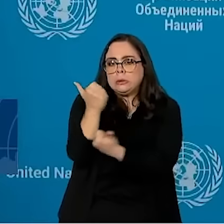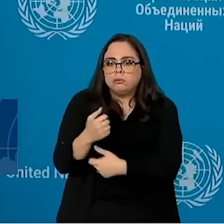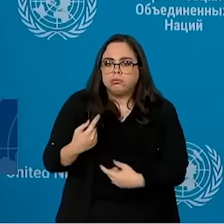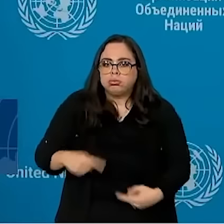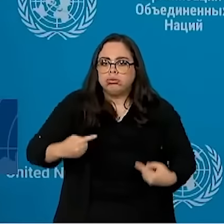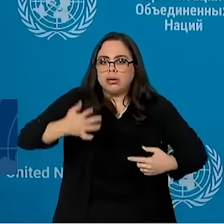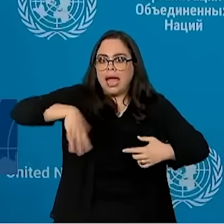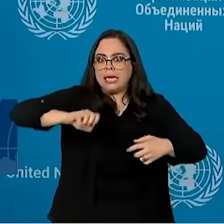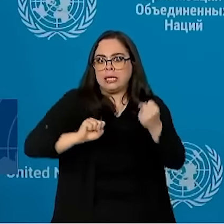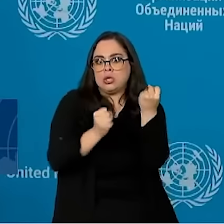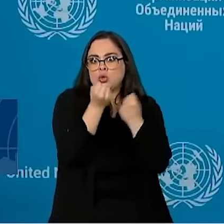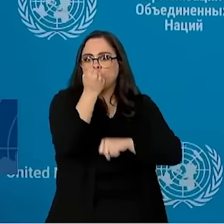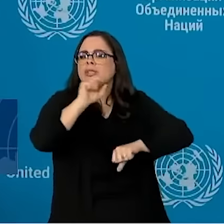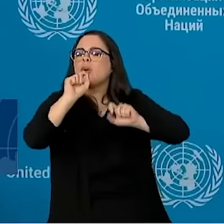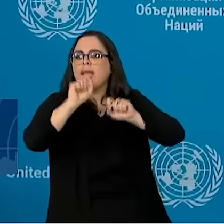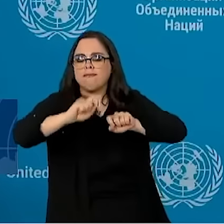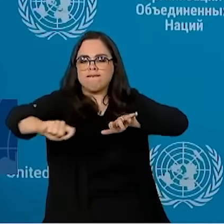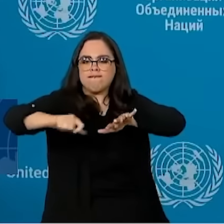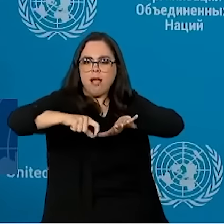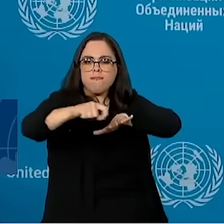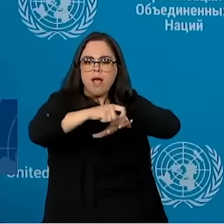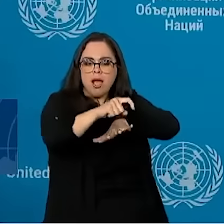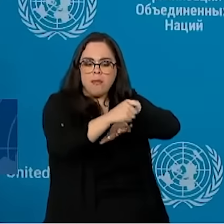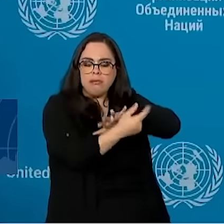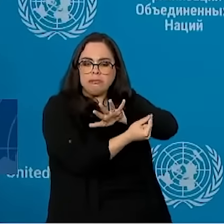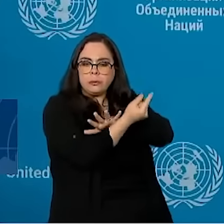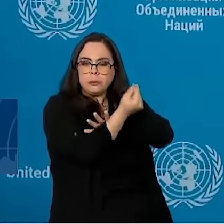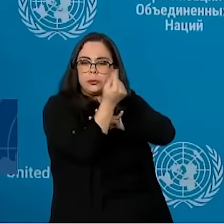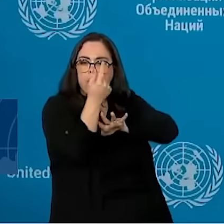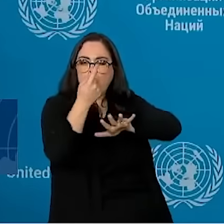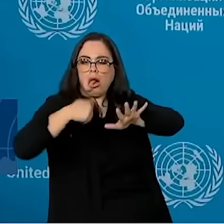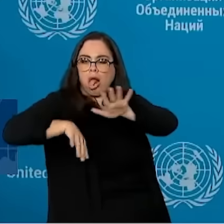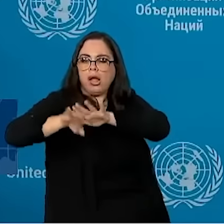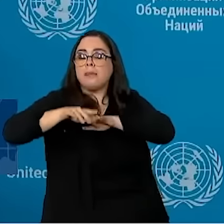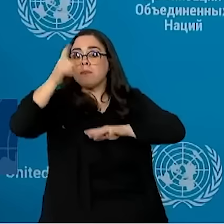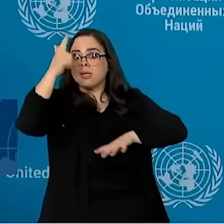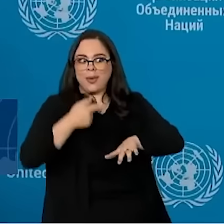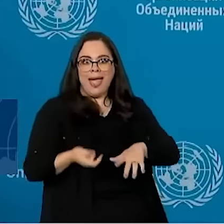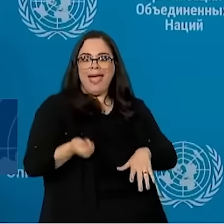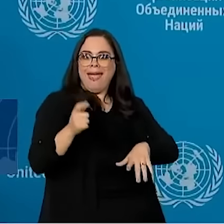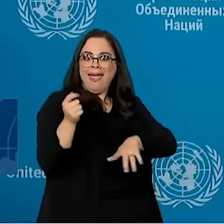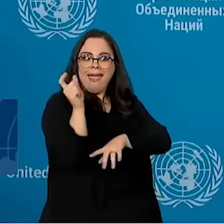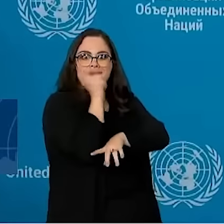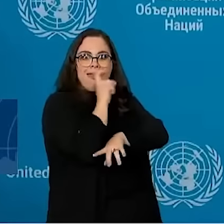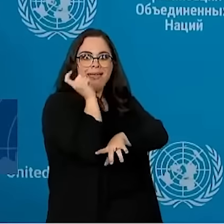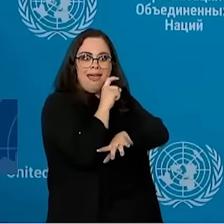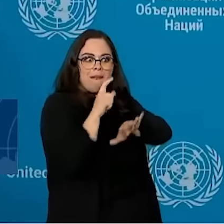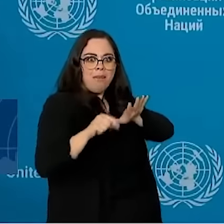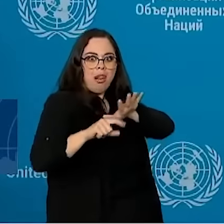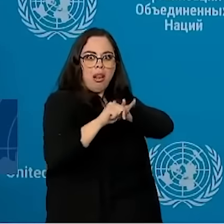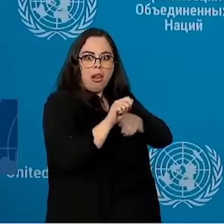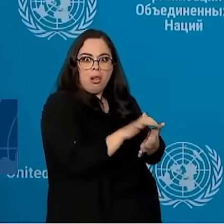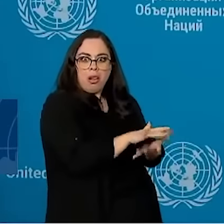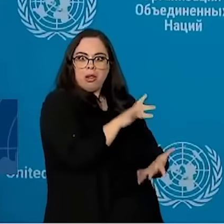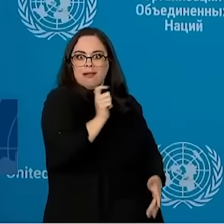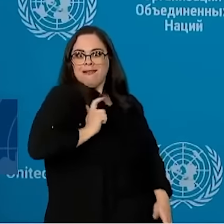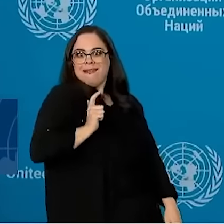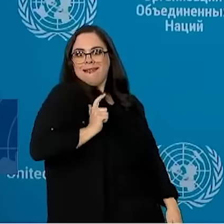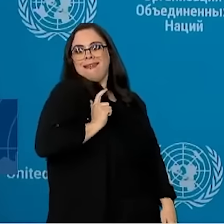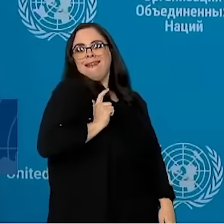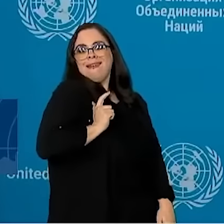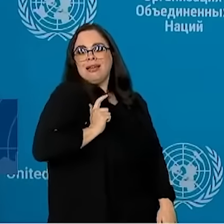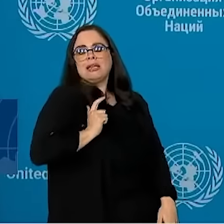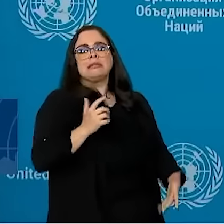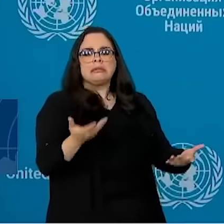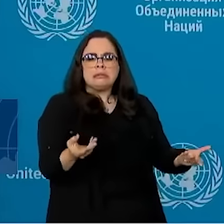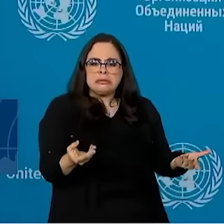grande na indústria do fake news que está monetizado, tem gente ficando rico com a quantidade de mentiras, com a quantidade de leviandade.